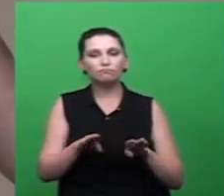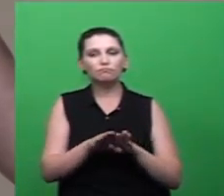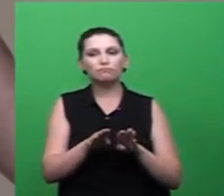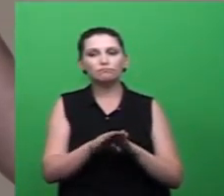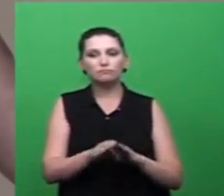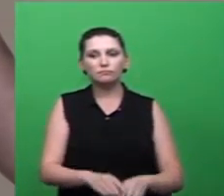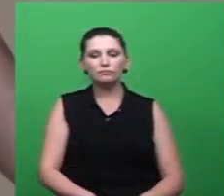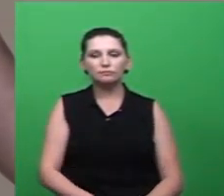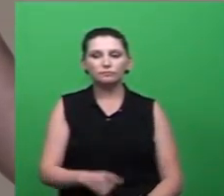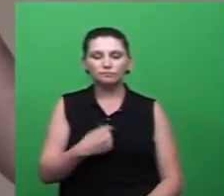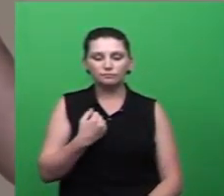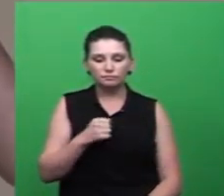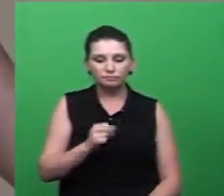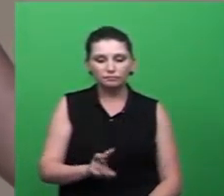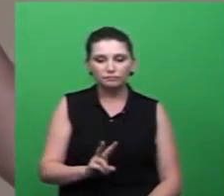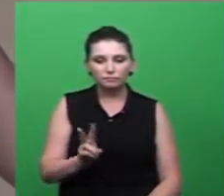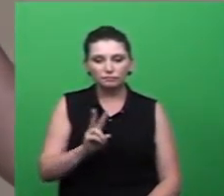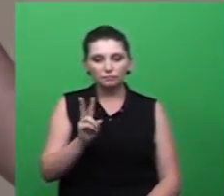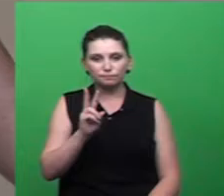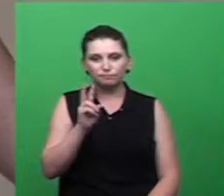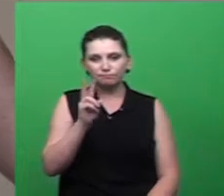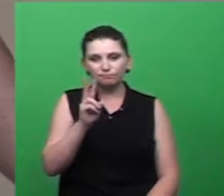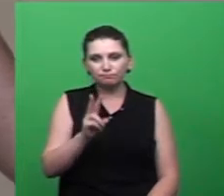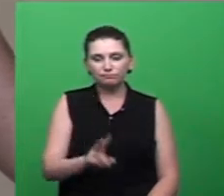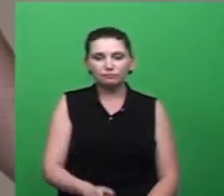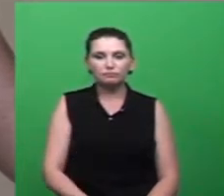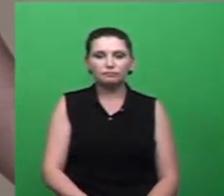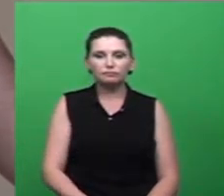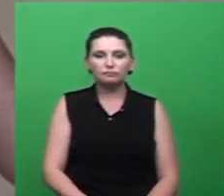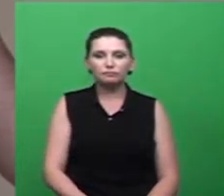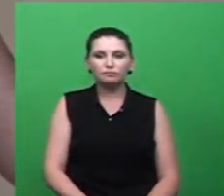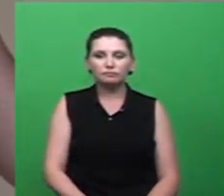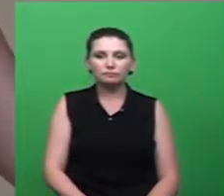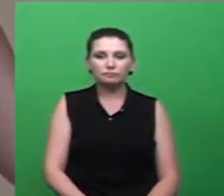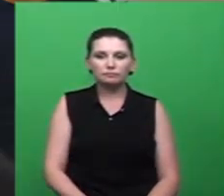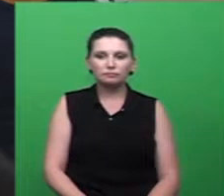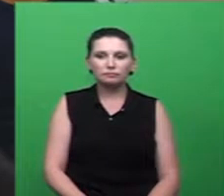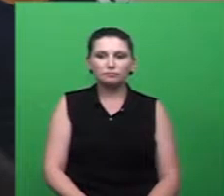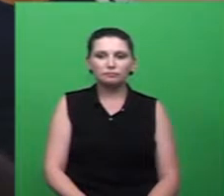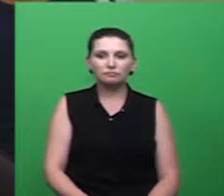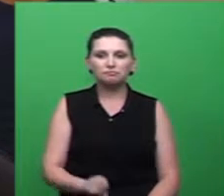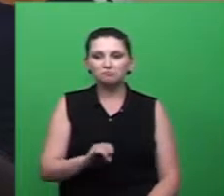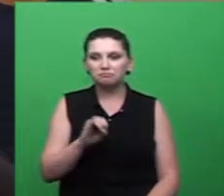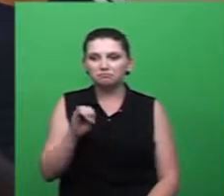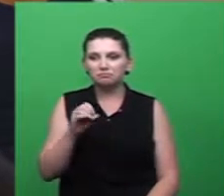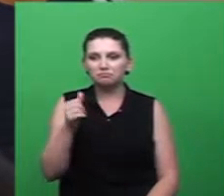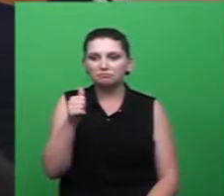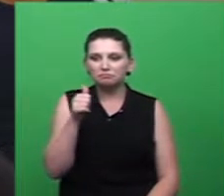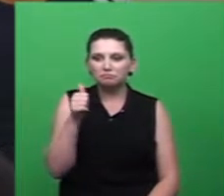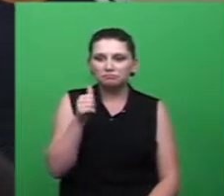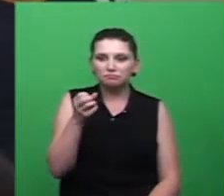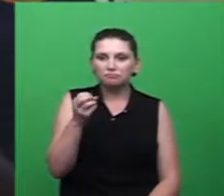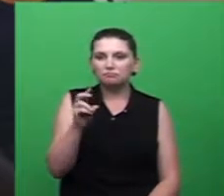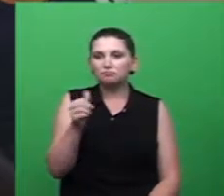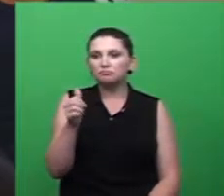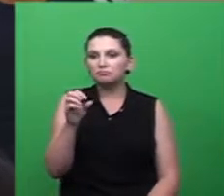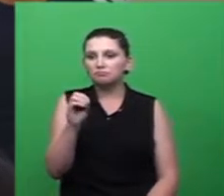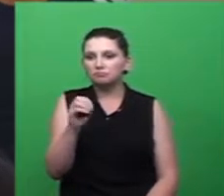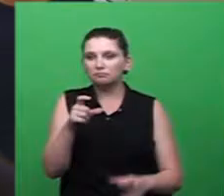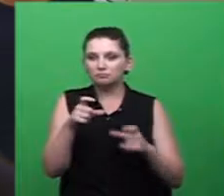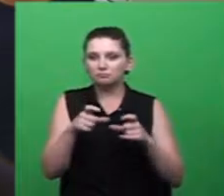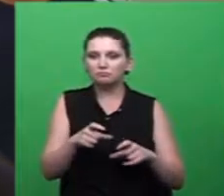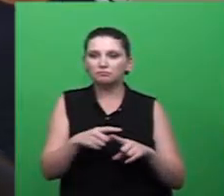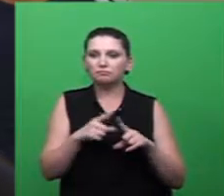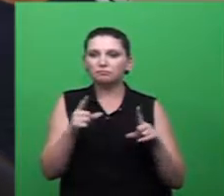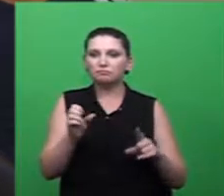precisa valorizar muito mais a caminhada, né? Porque seja em primeiro, segundo ou em décimo, o mais importante